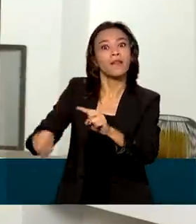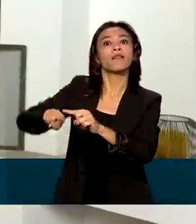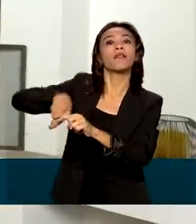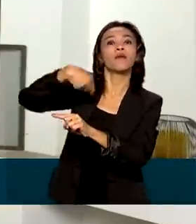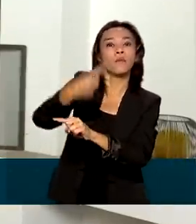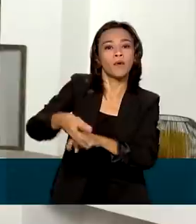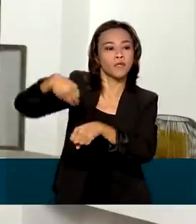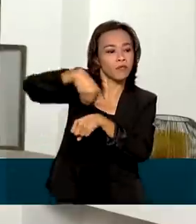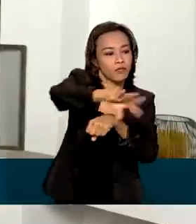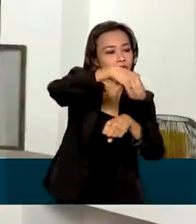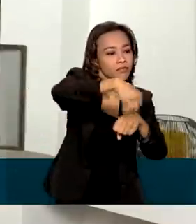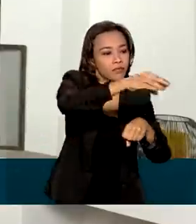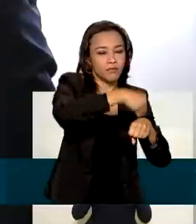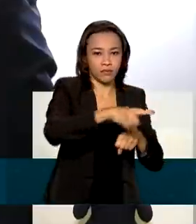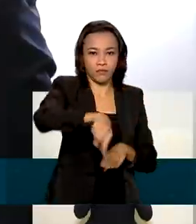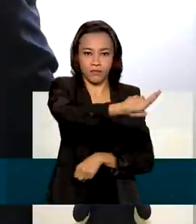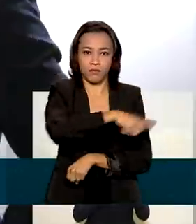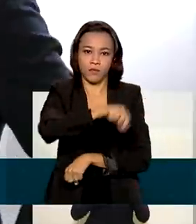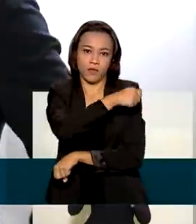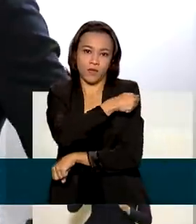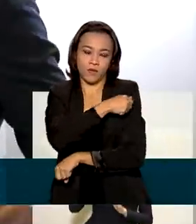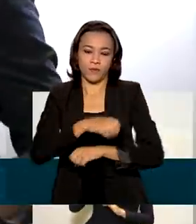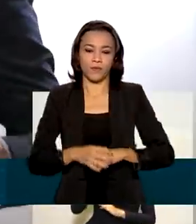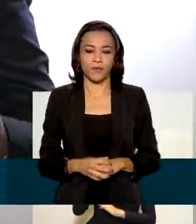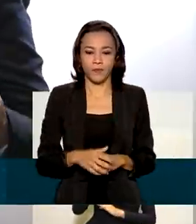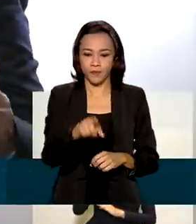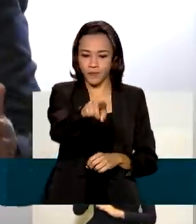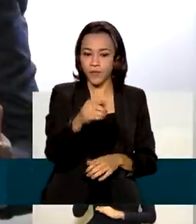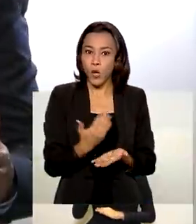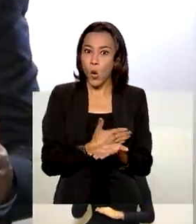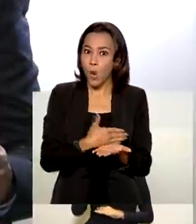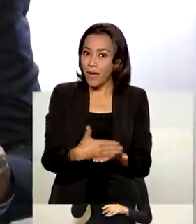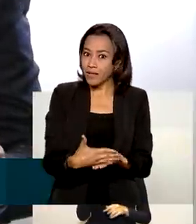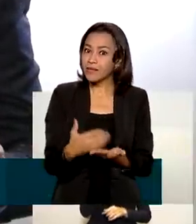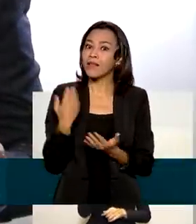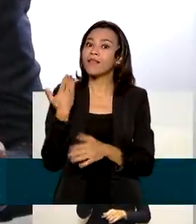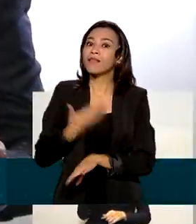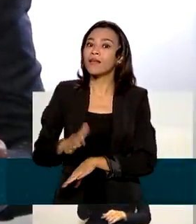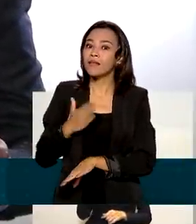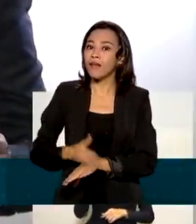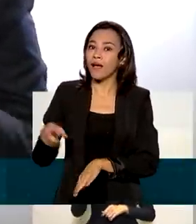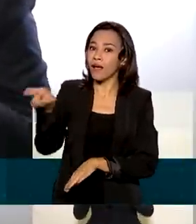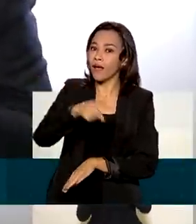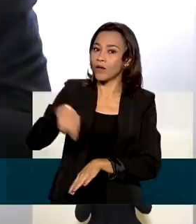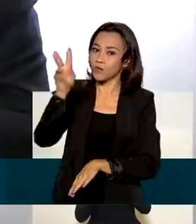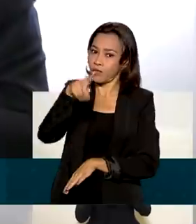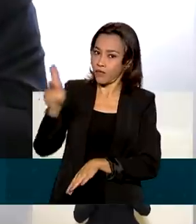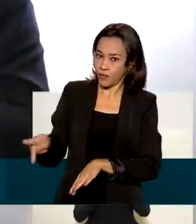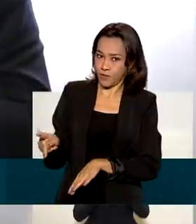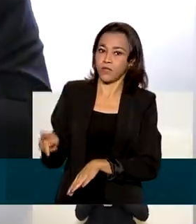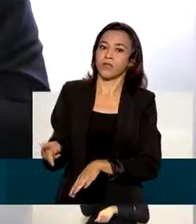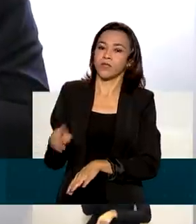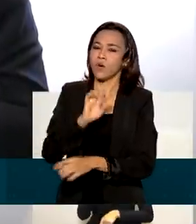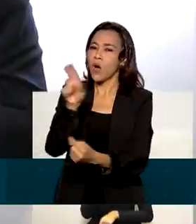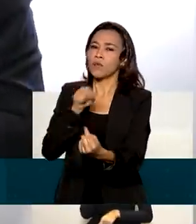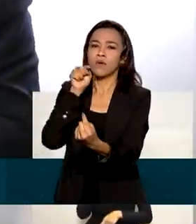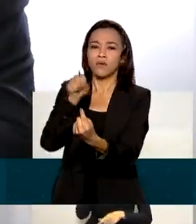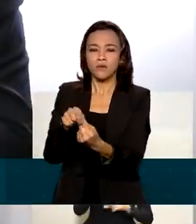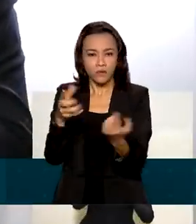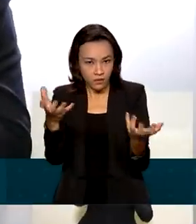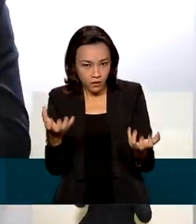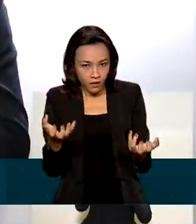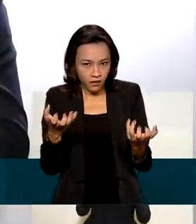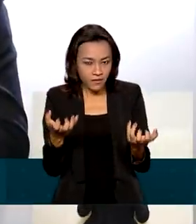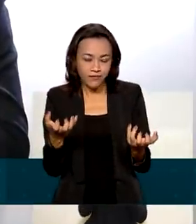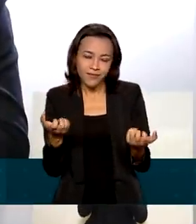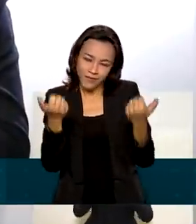distribuir o conhecimento aos alunos. Começa treinando os professores, mas o objetivo que eu quero chegar